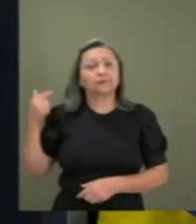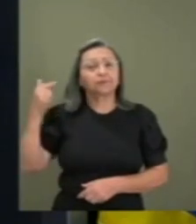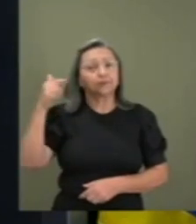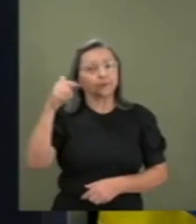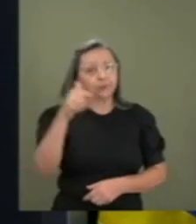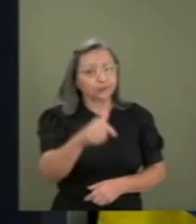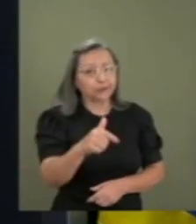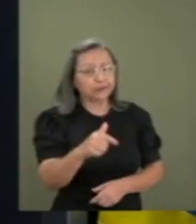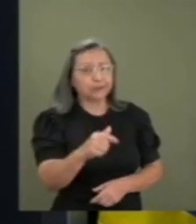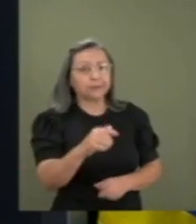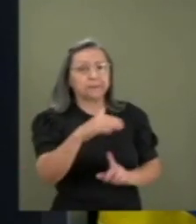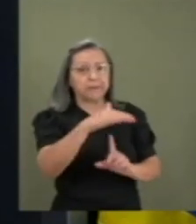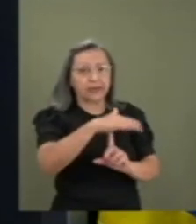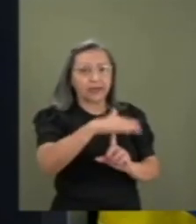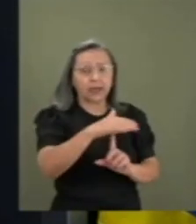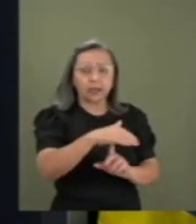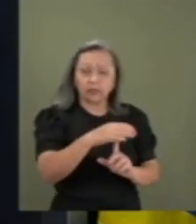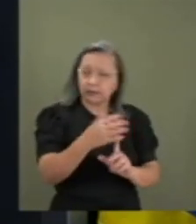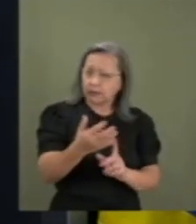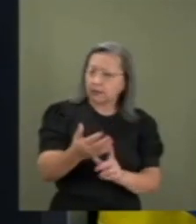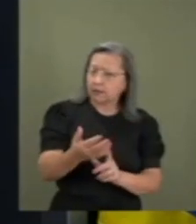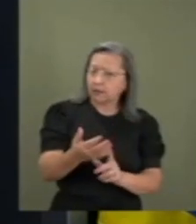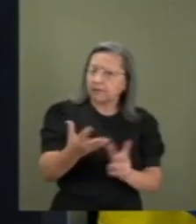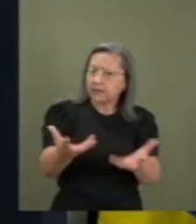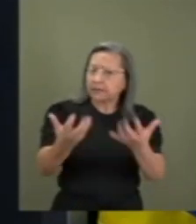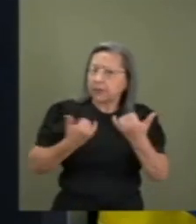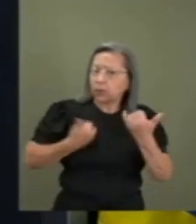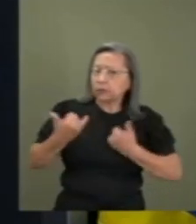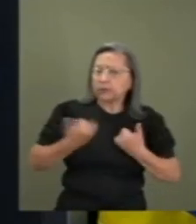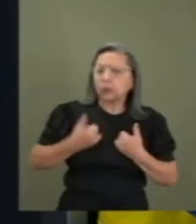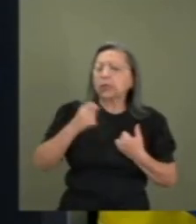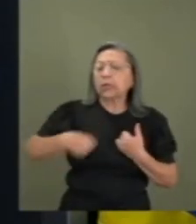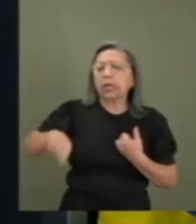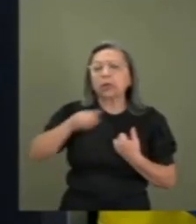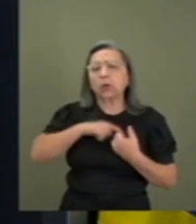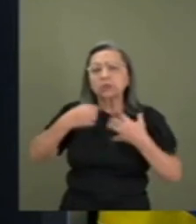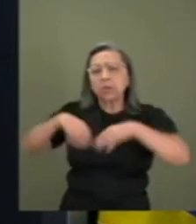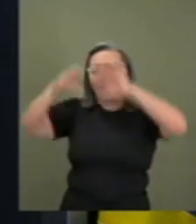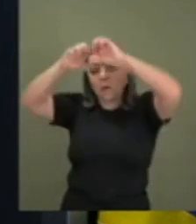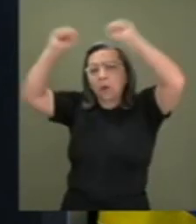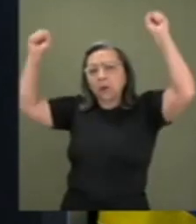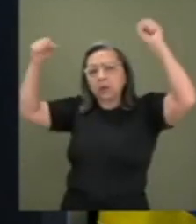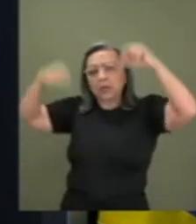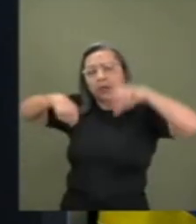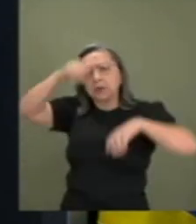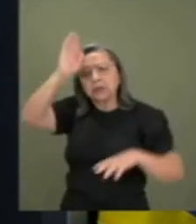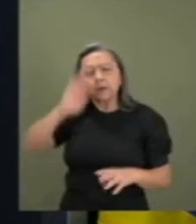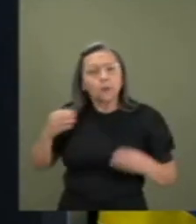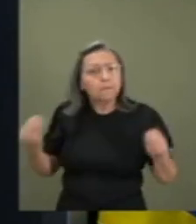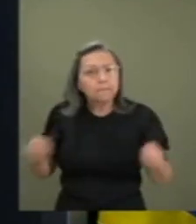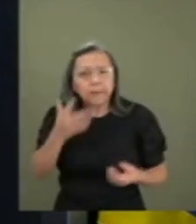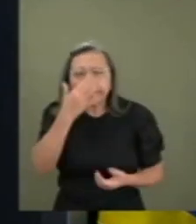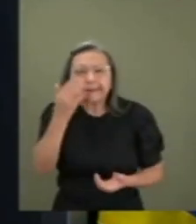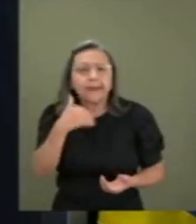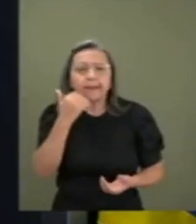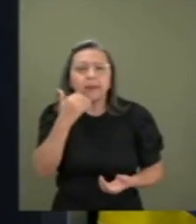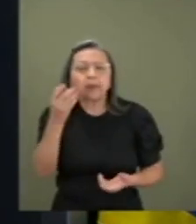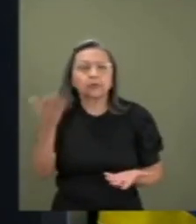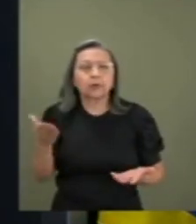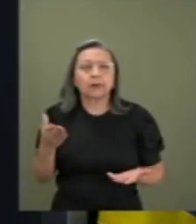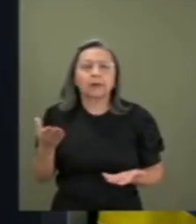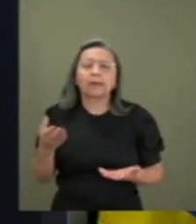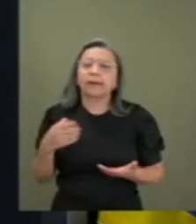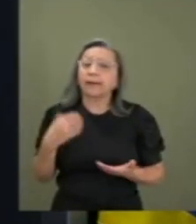de que a nossa Corte Suprema, como se não bastasse, além de querer